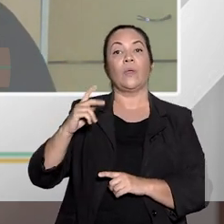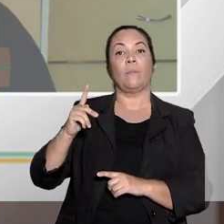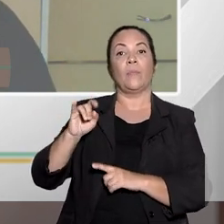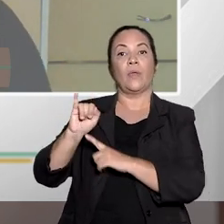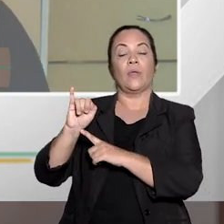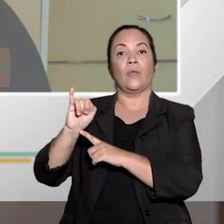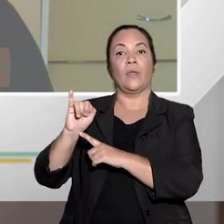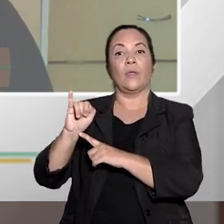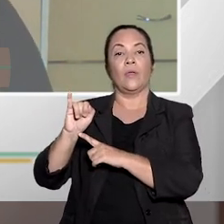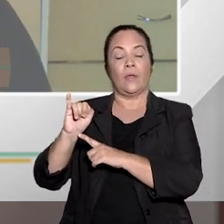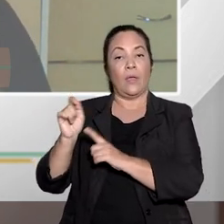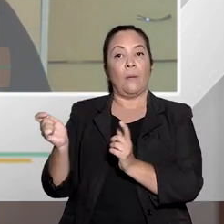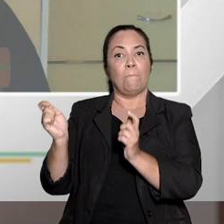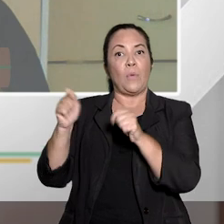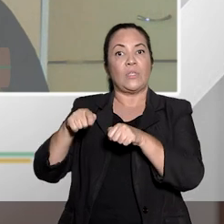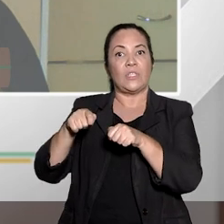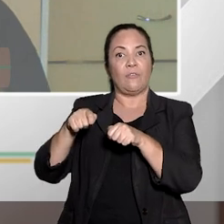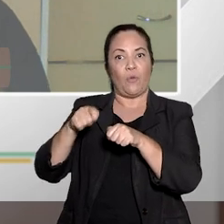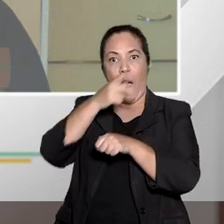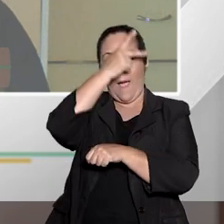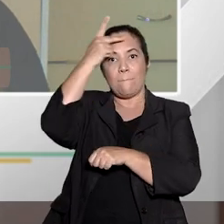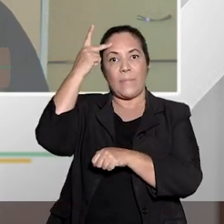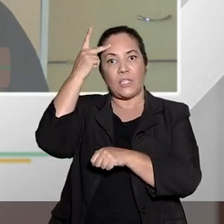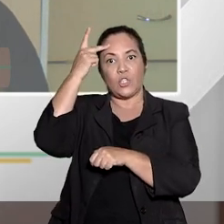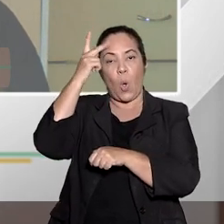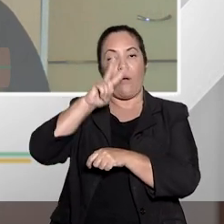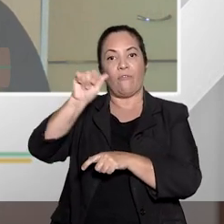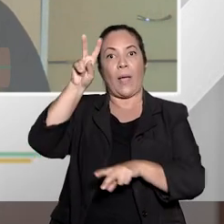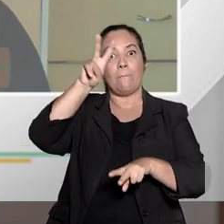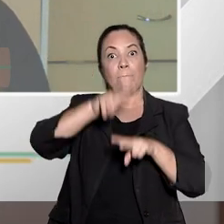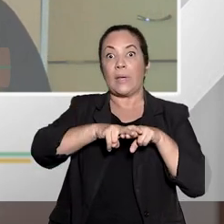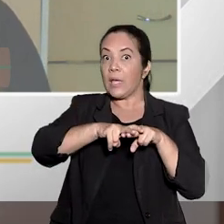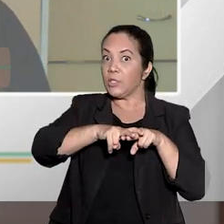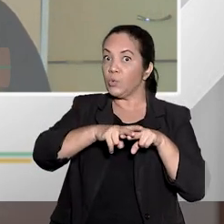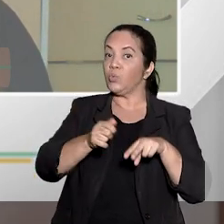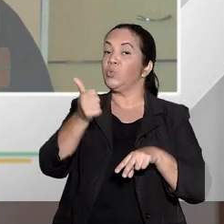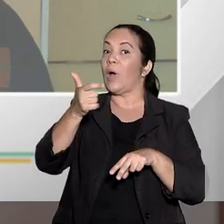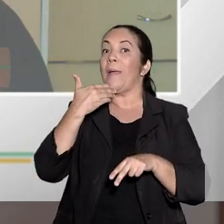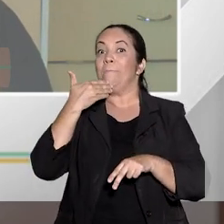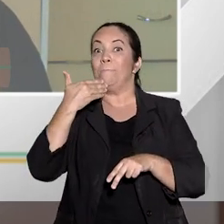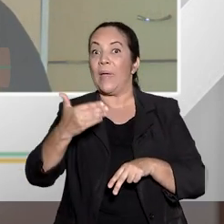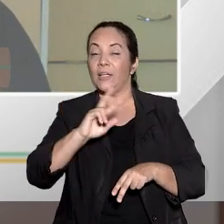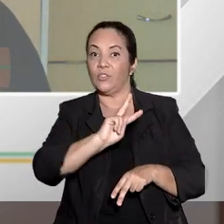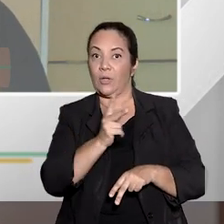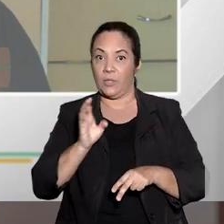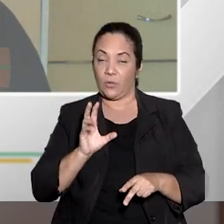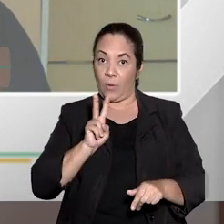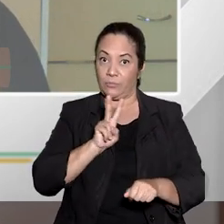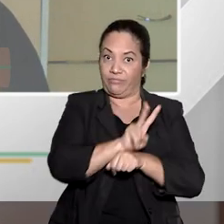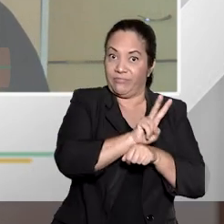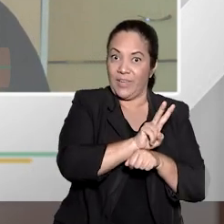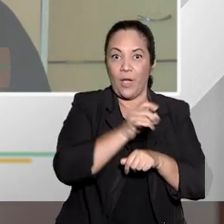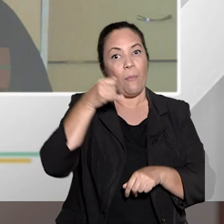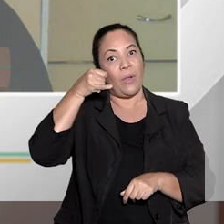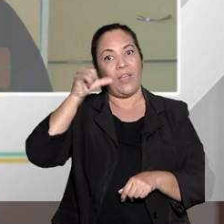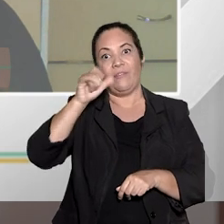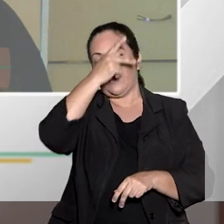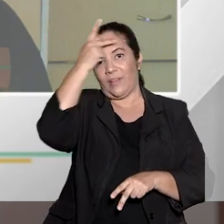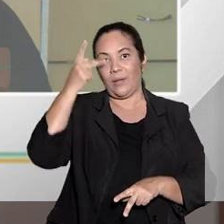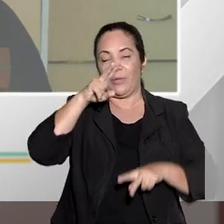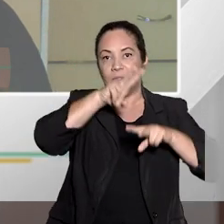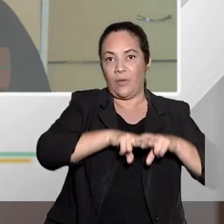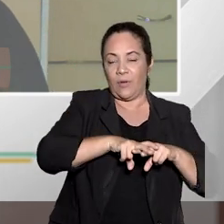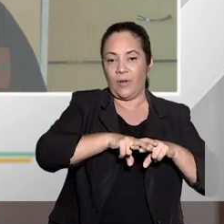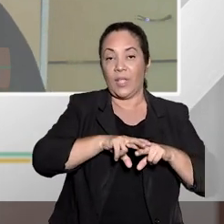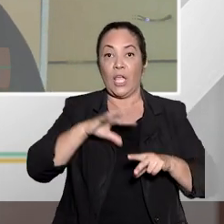possibilidade de vir a ser presa já traz, então, o cabimento do habeas corpus preventivo e o